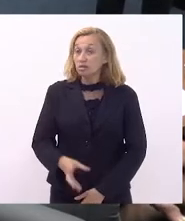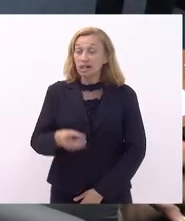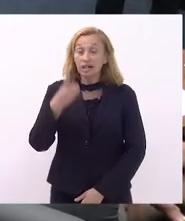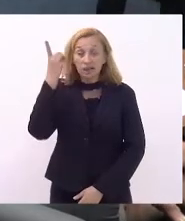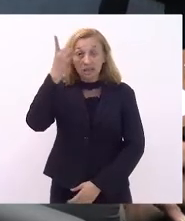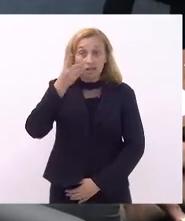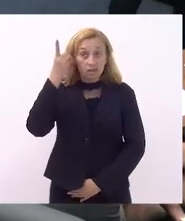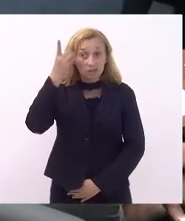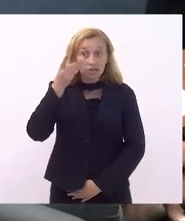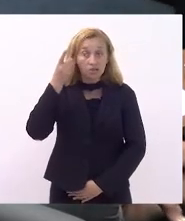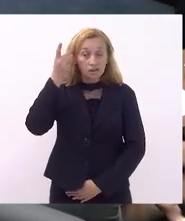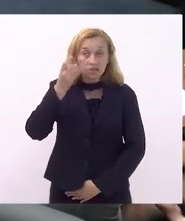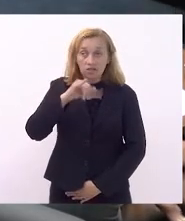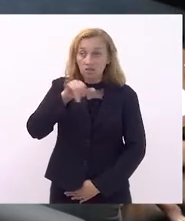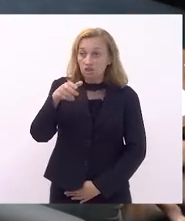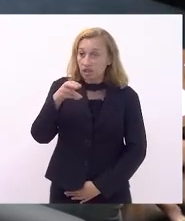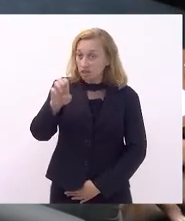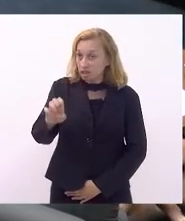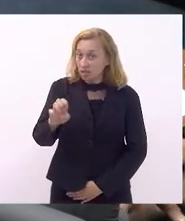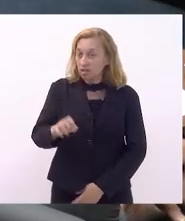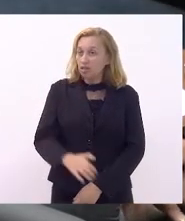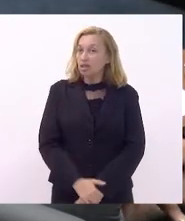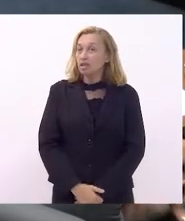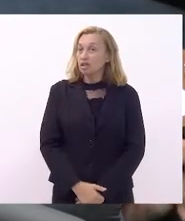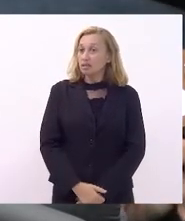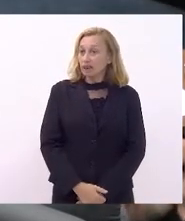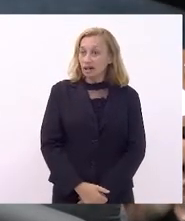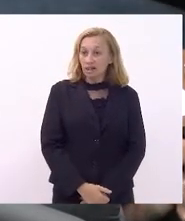Deputado Jari. Deputada